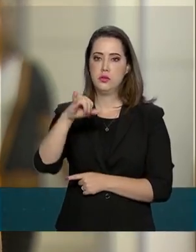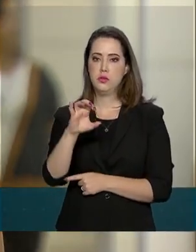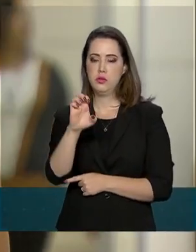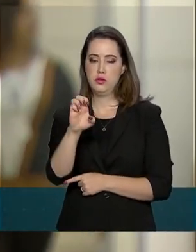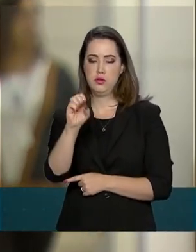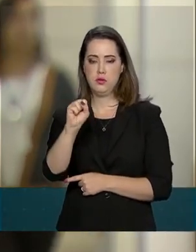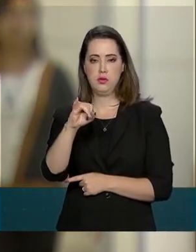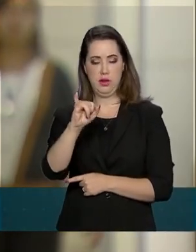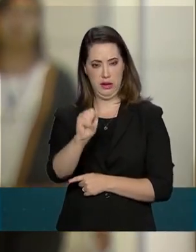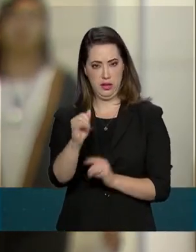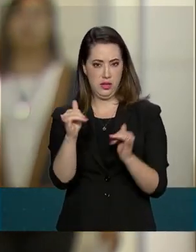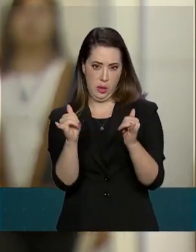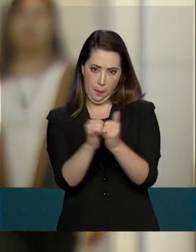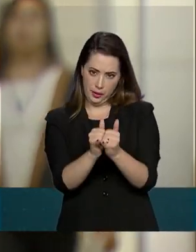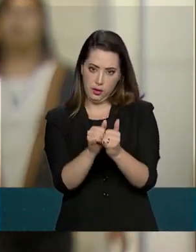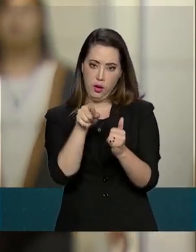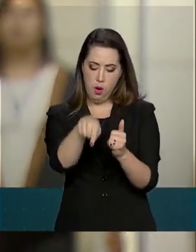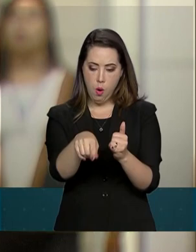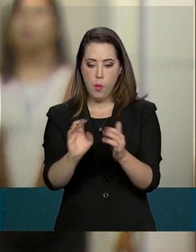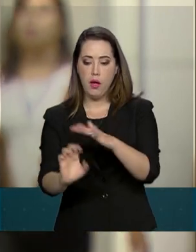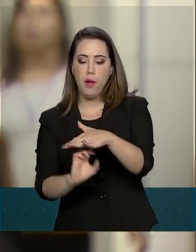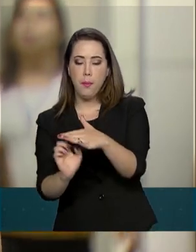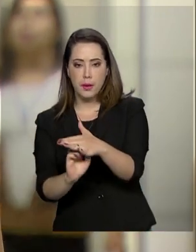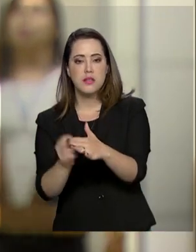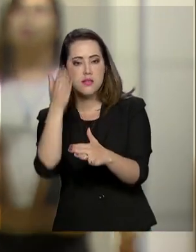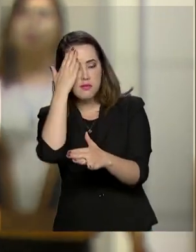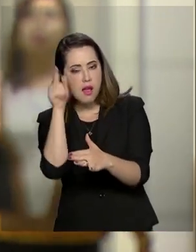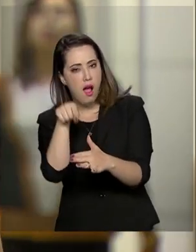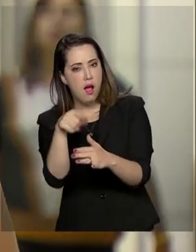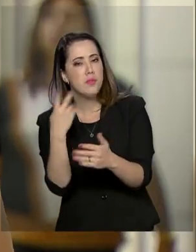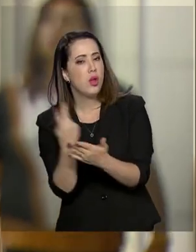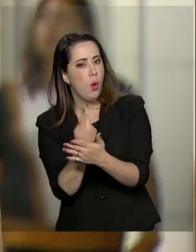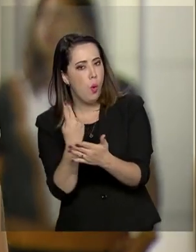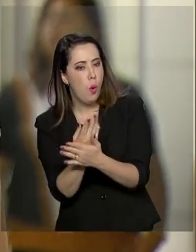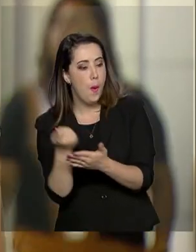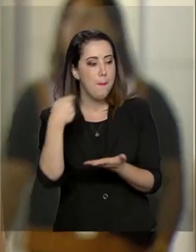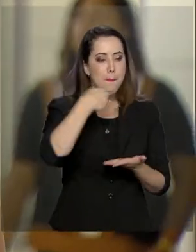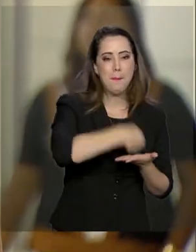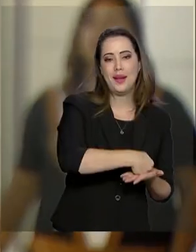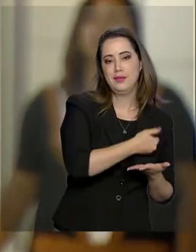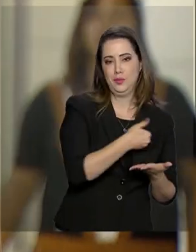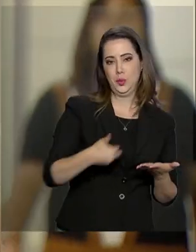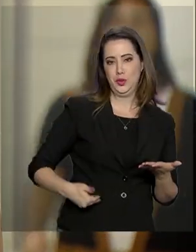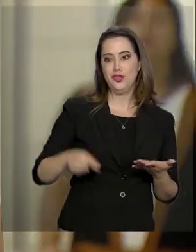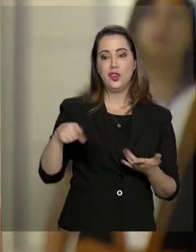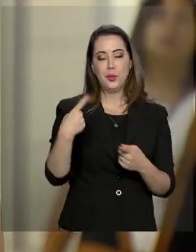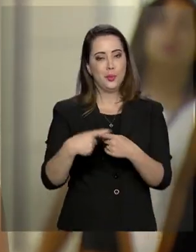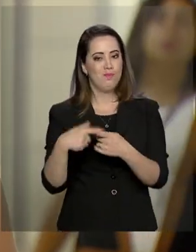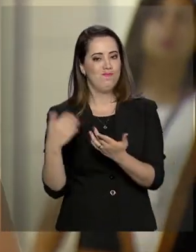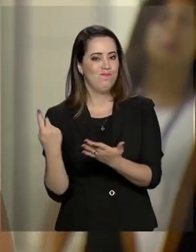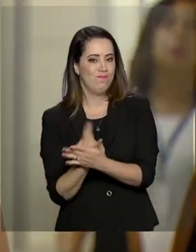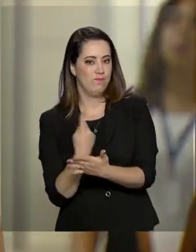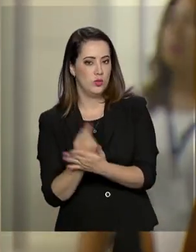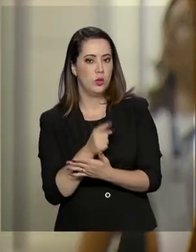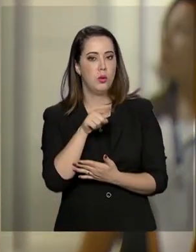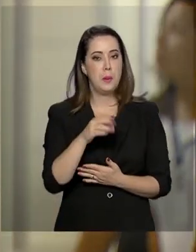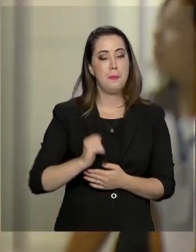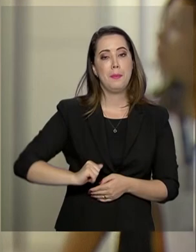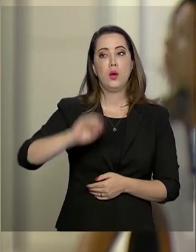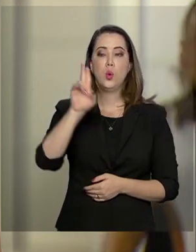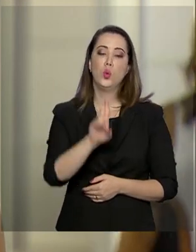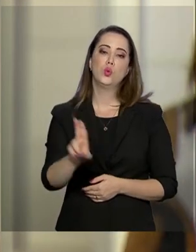admitem e pagam pelos seus crimes em troca de redução de penas, são hoje, segundo o ministro da AGU, o maior